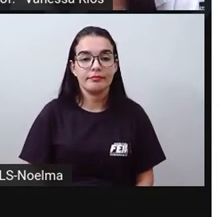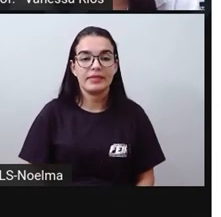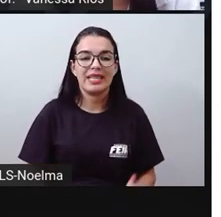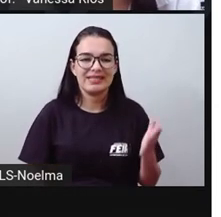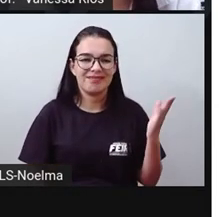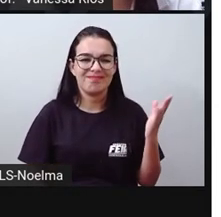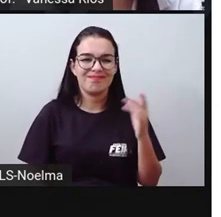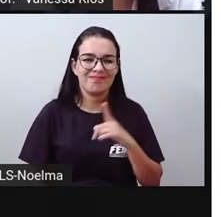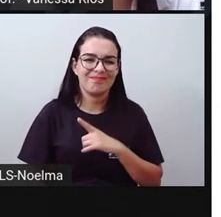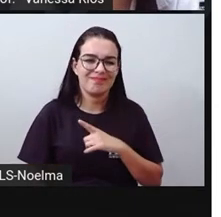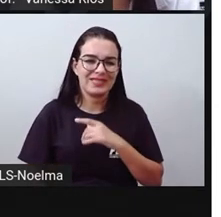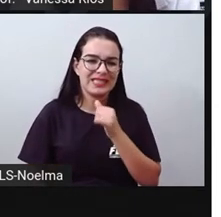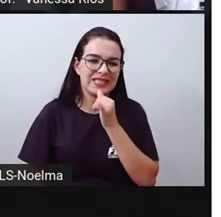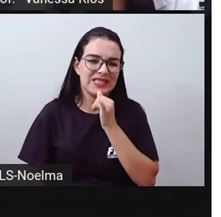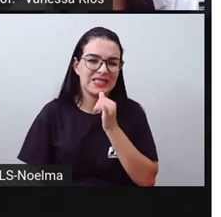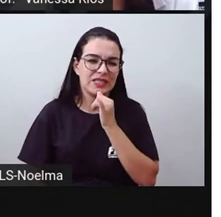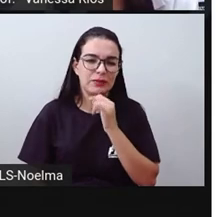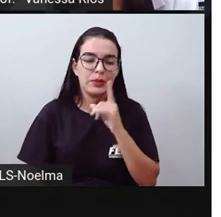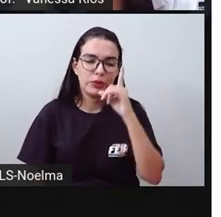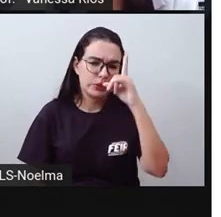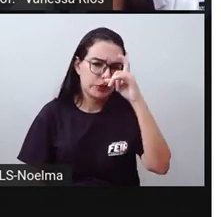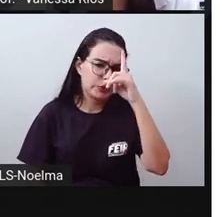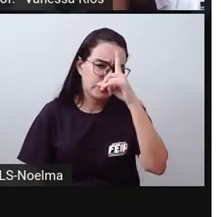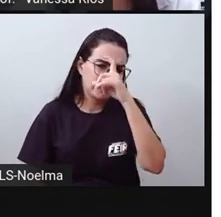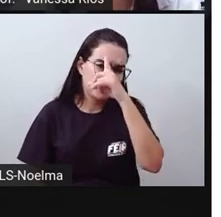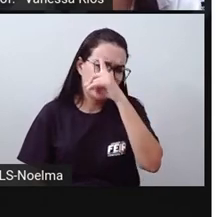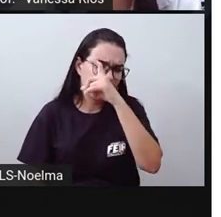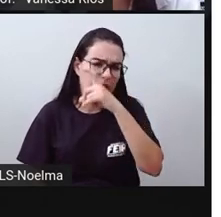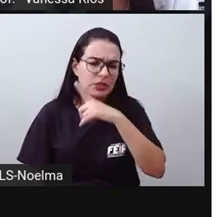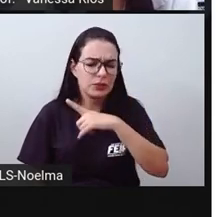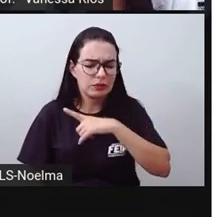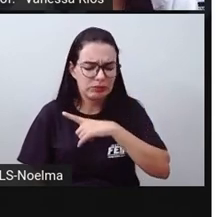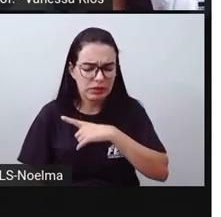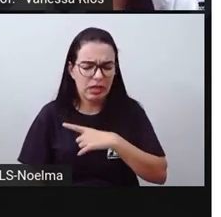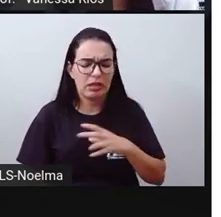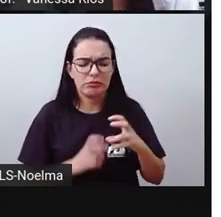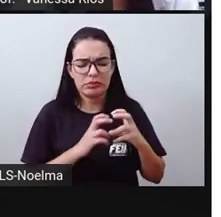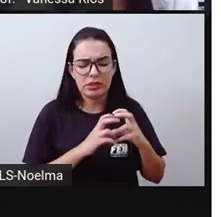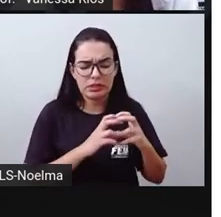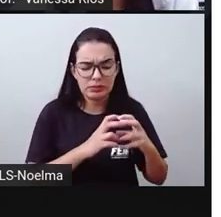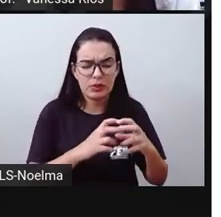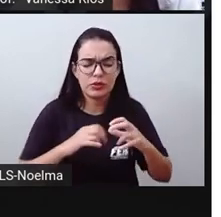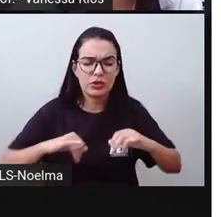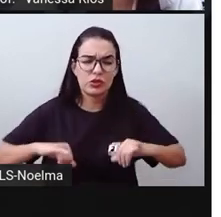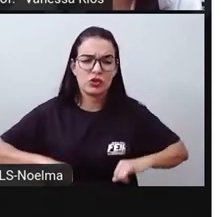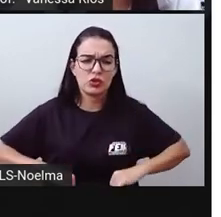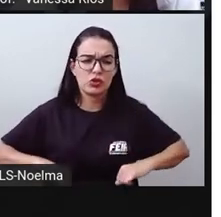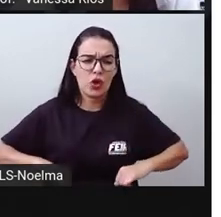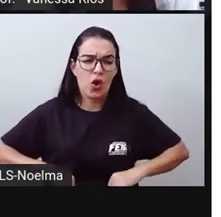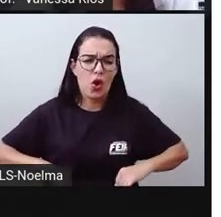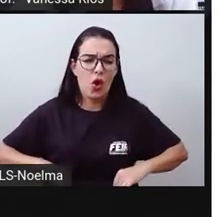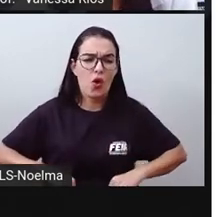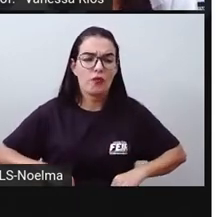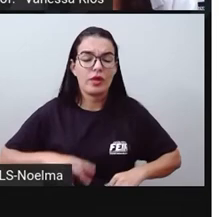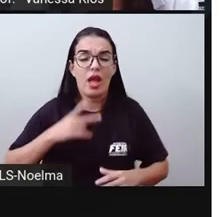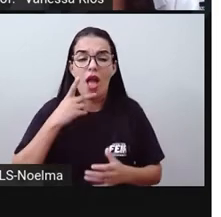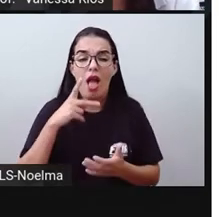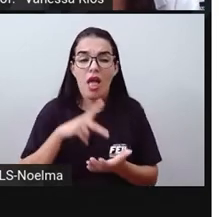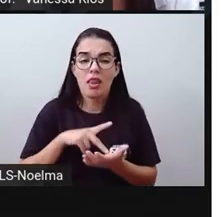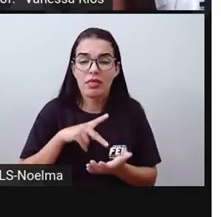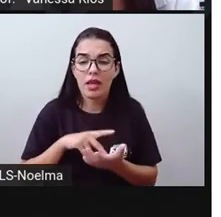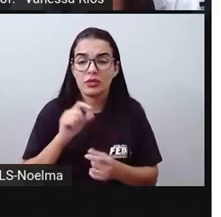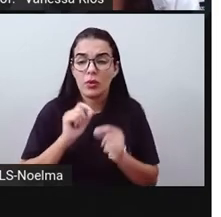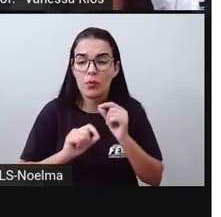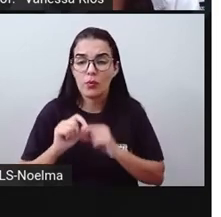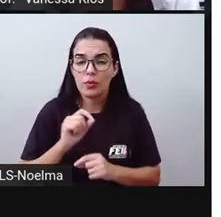dificuldades que esse transporte tem, ele sofre em relação às realidades, principalmente